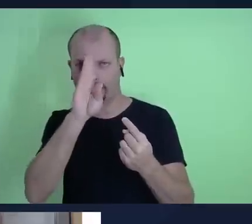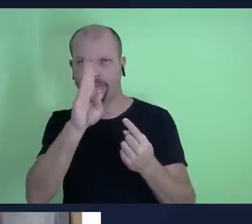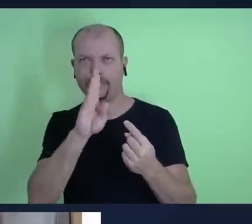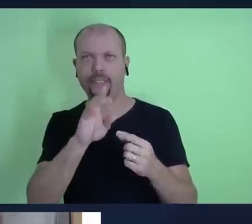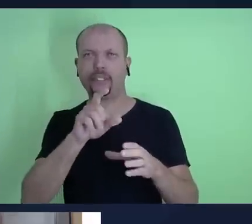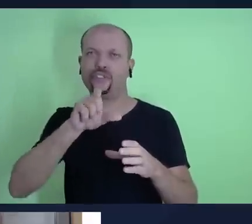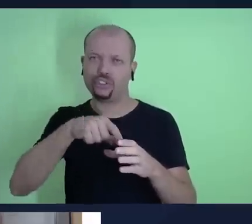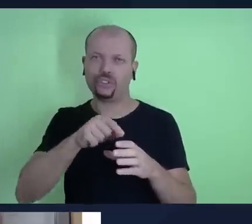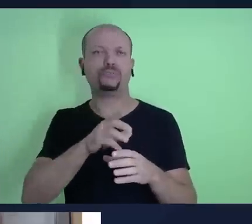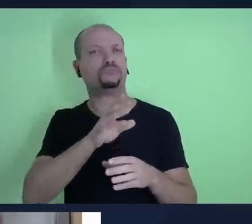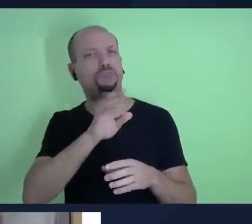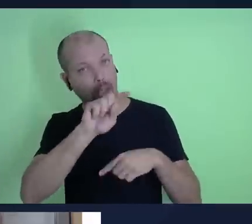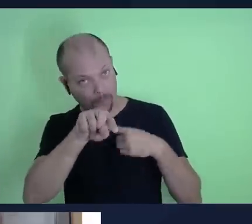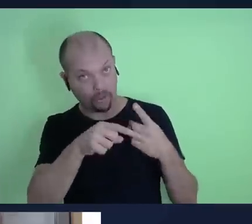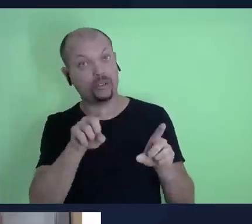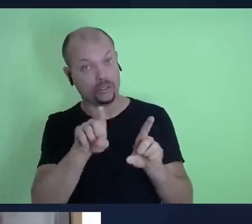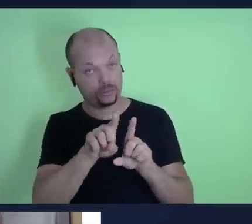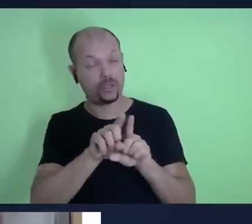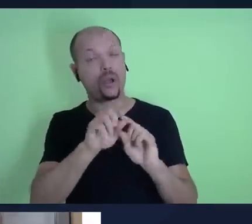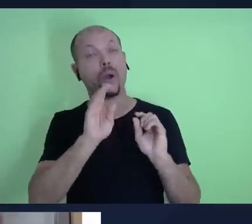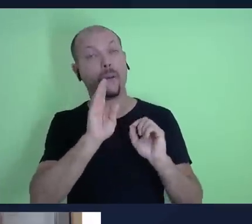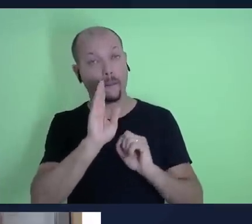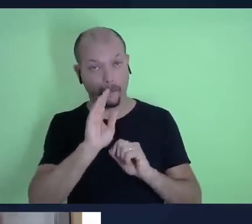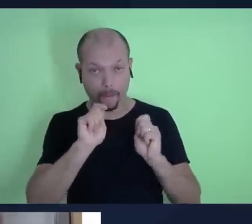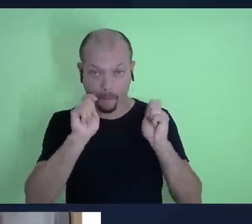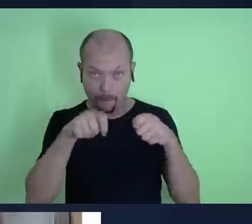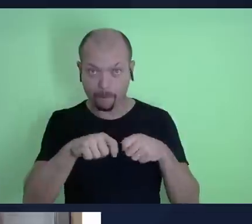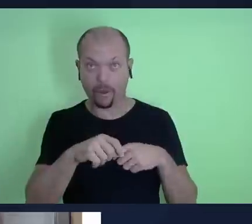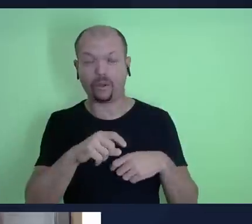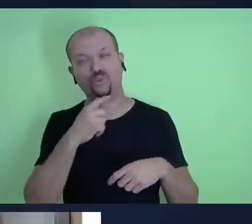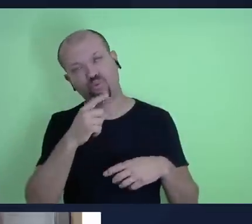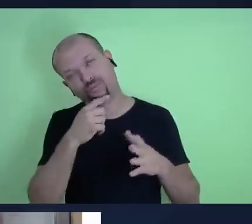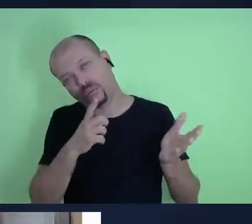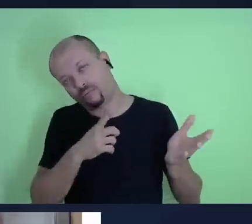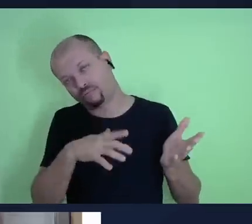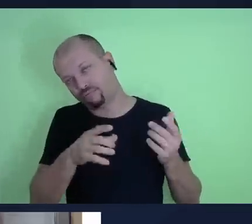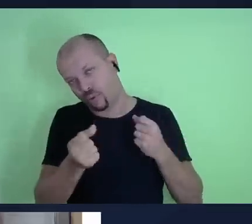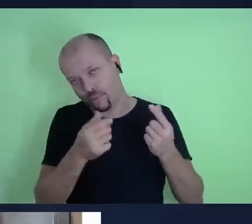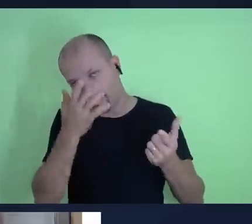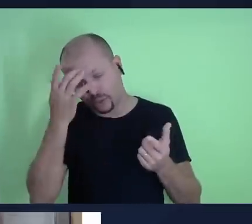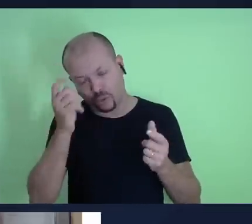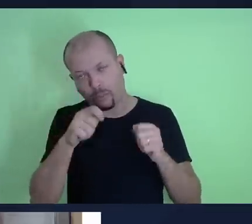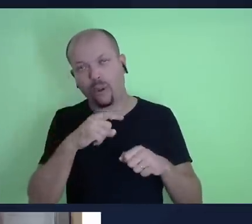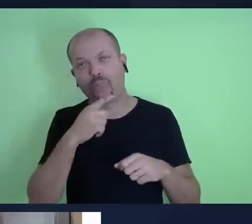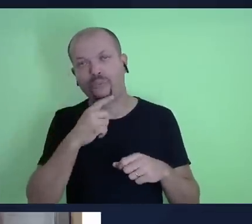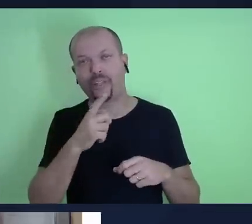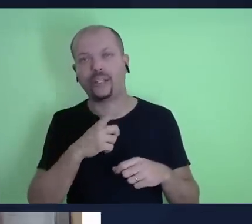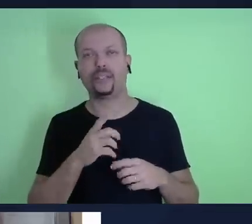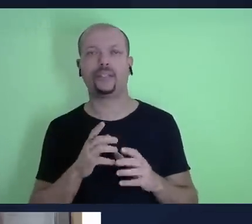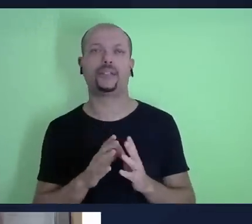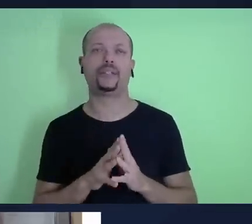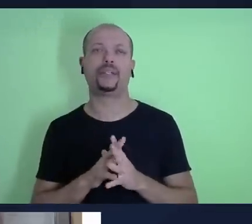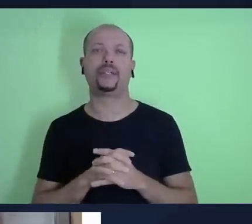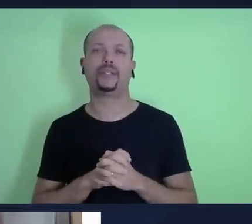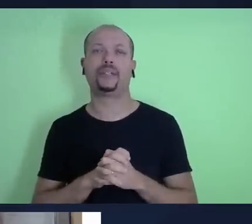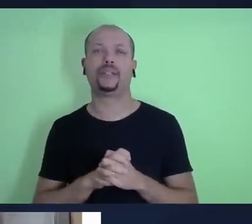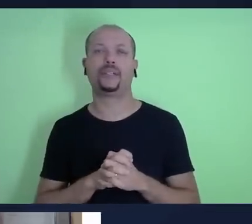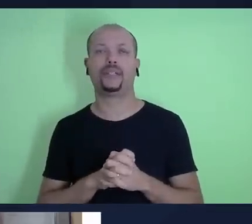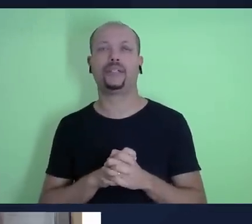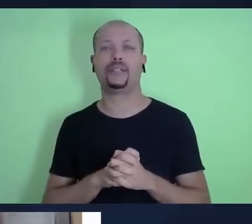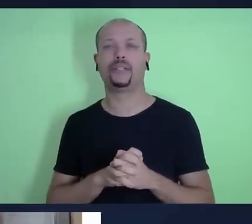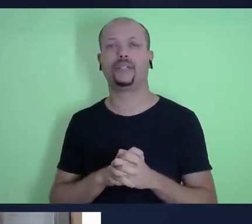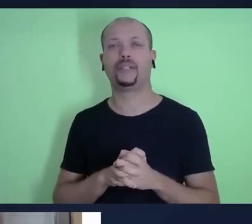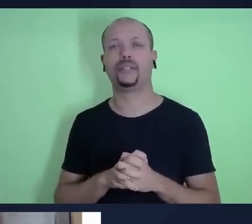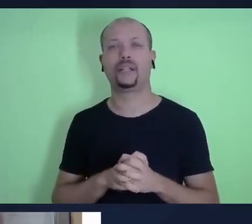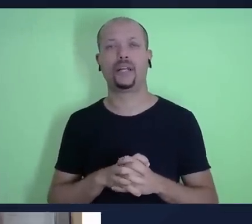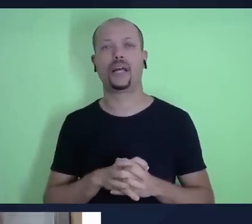emendar, alguns podem ter alguma dúvida, mas eu hoje, eu não recebo mais de fazendas, eu